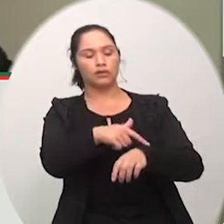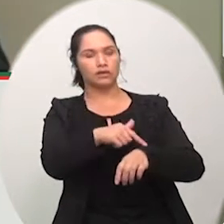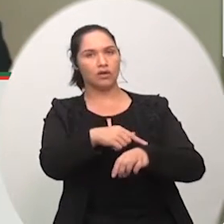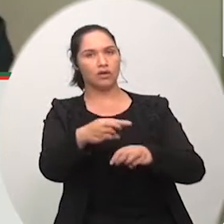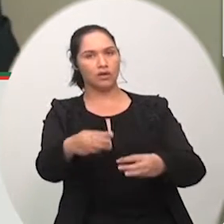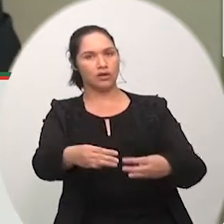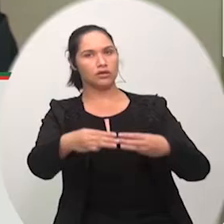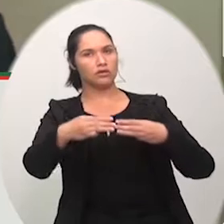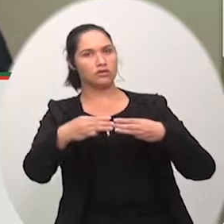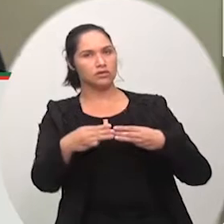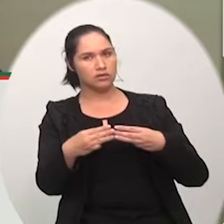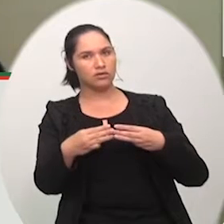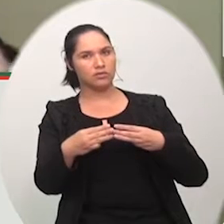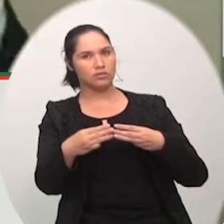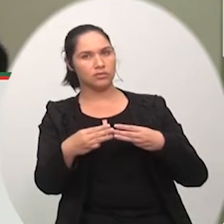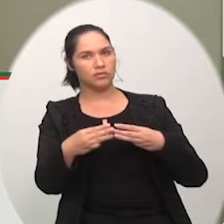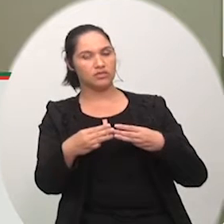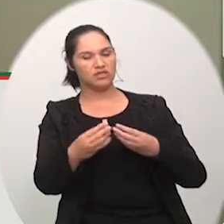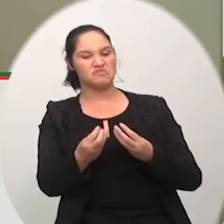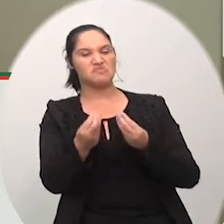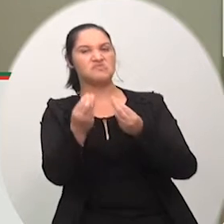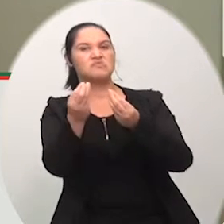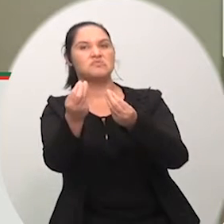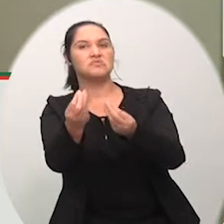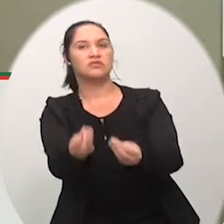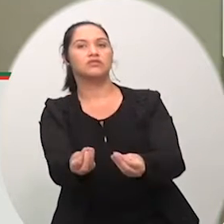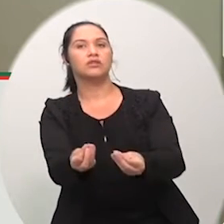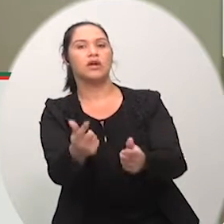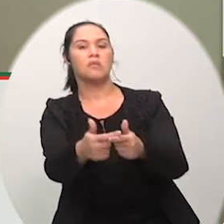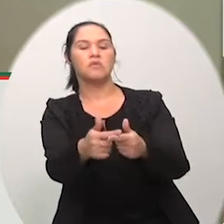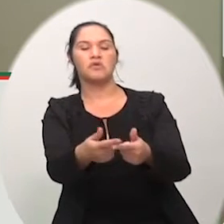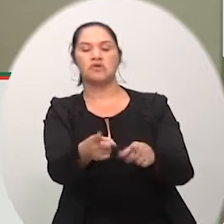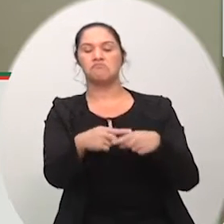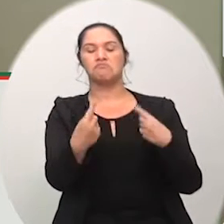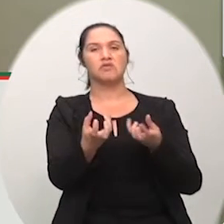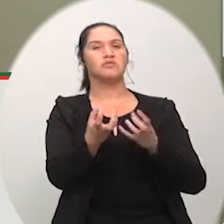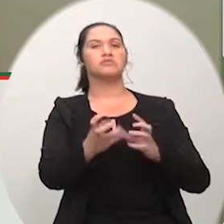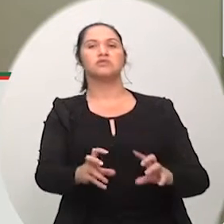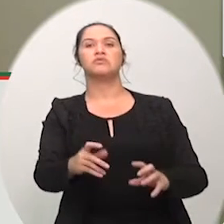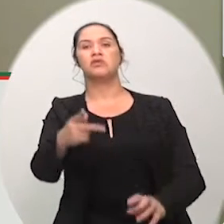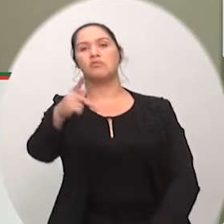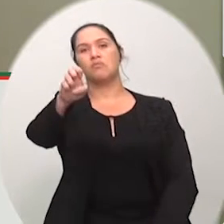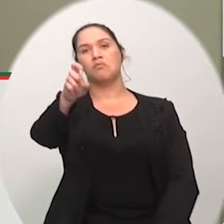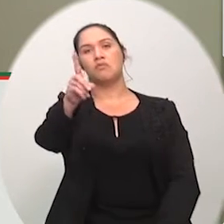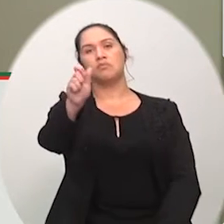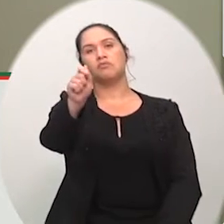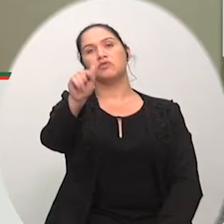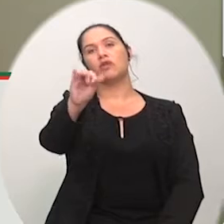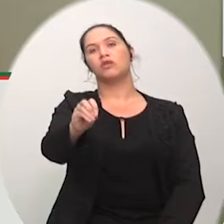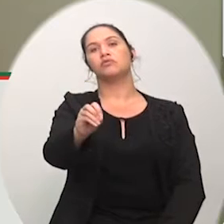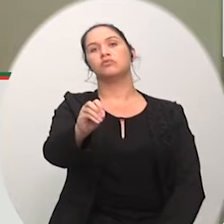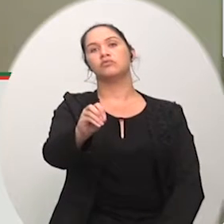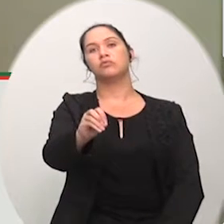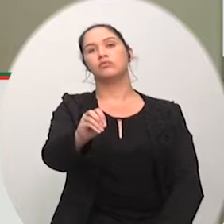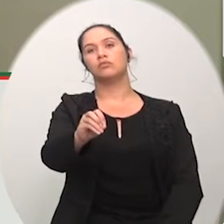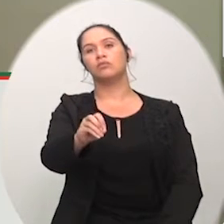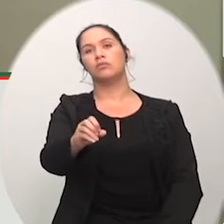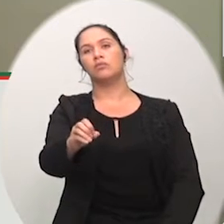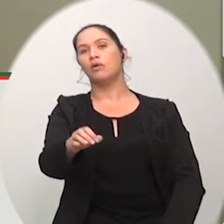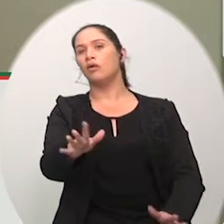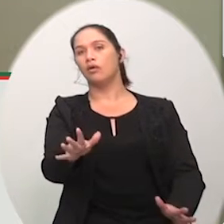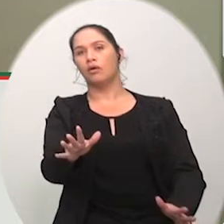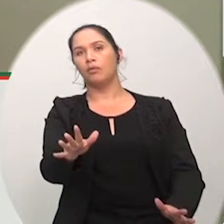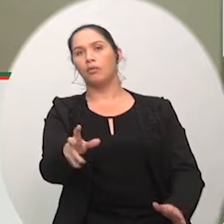o gesto mesmo da Câmara de Vereadores dizendo que nós somos contra o pedágio aqui na nossa região chega de imposto chega né